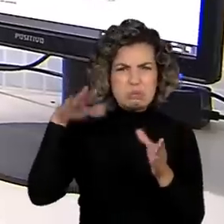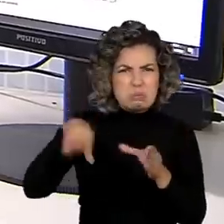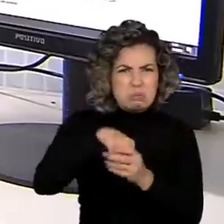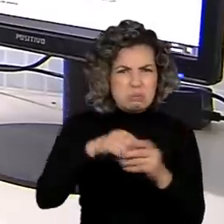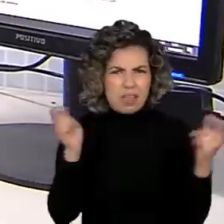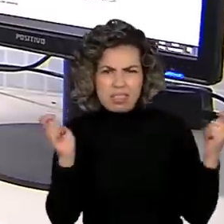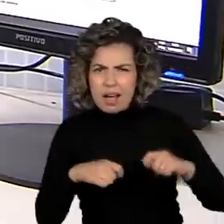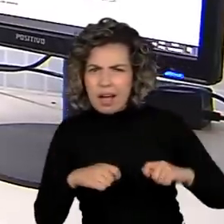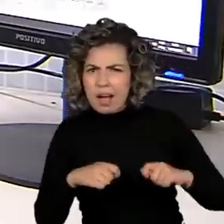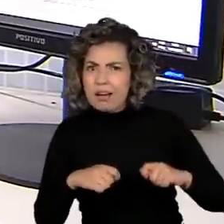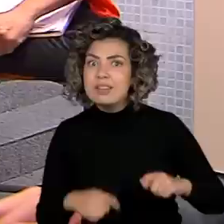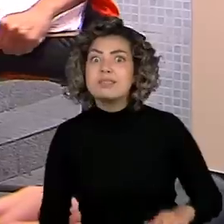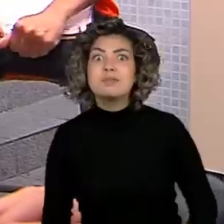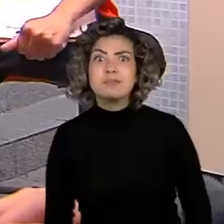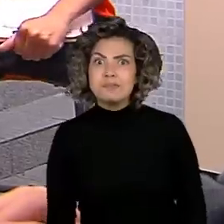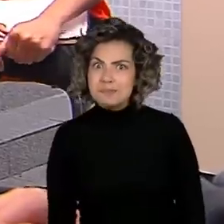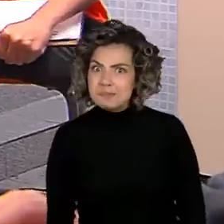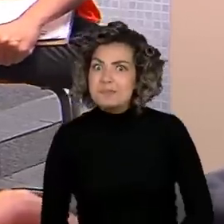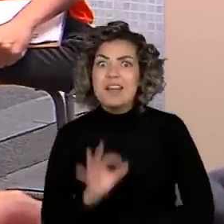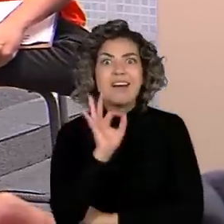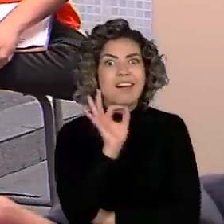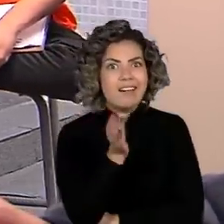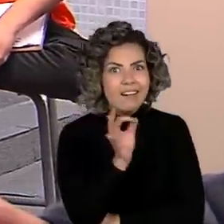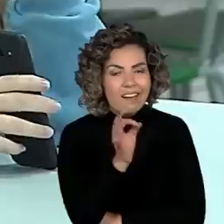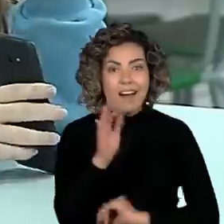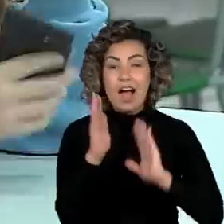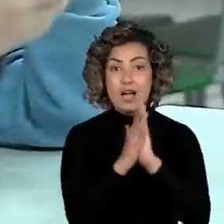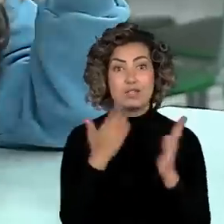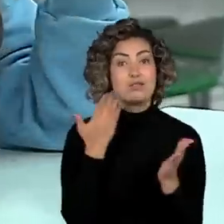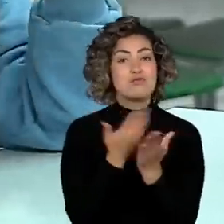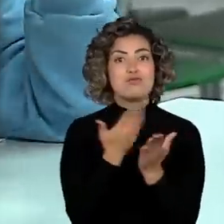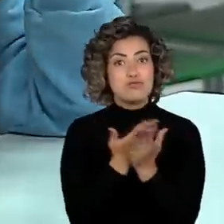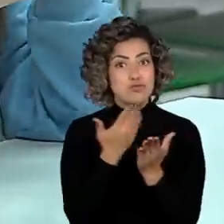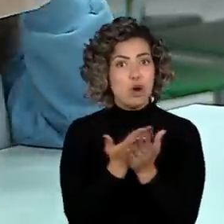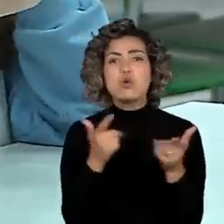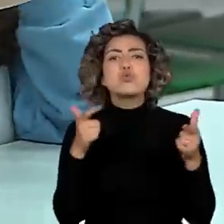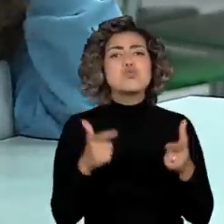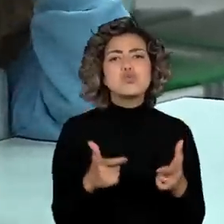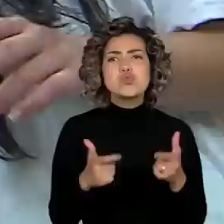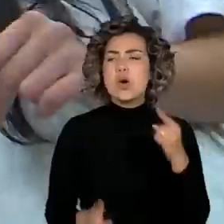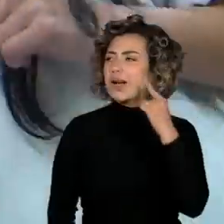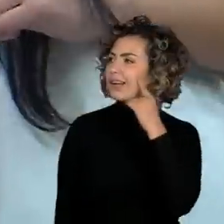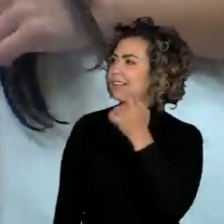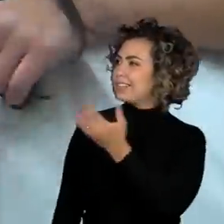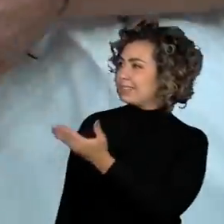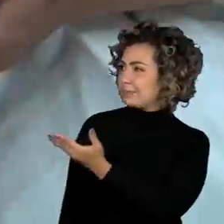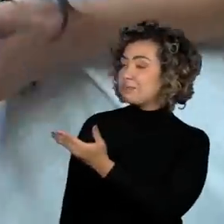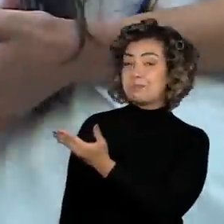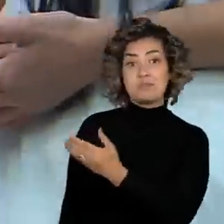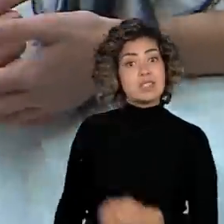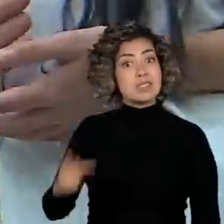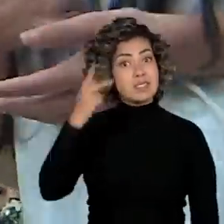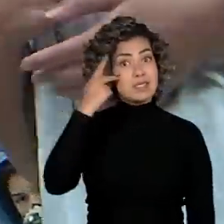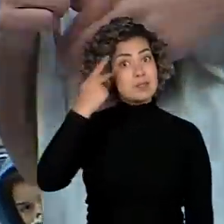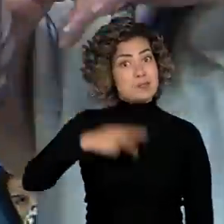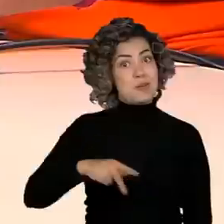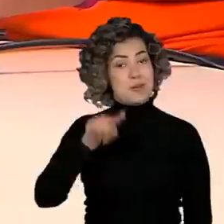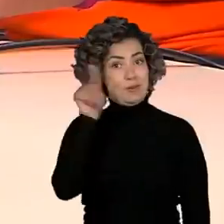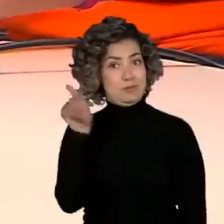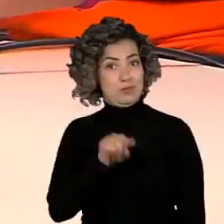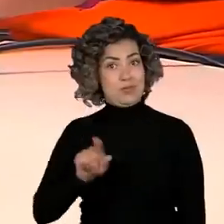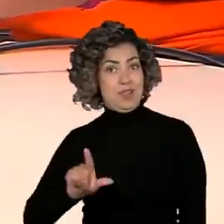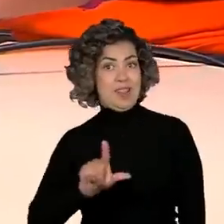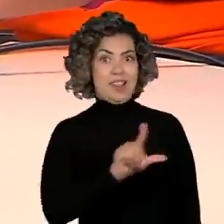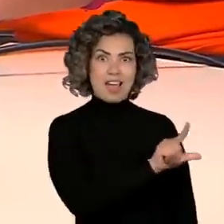quem foi vai, vai, Pois é, aqui na escola Emef Leonor Mendes de Barros, na zona leste de São Paulo, os